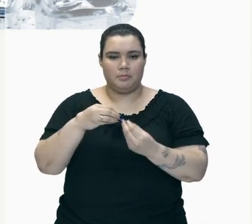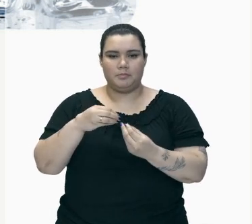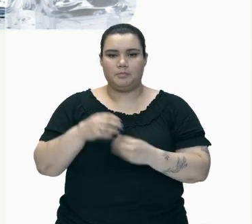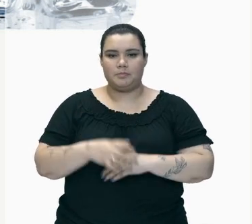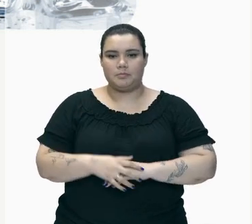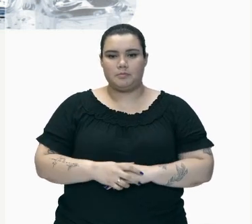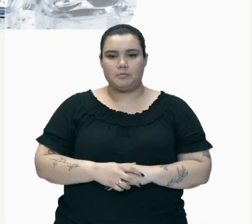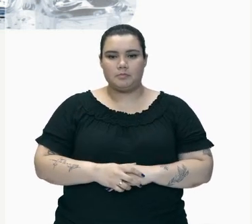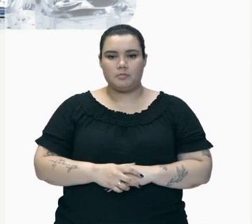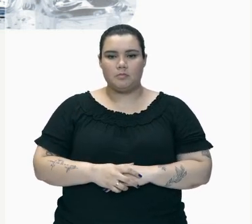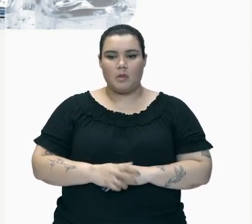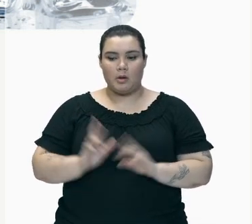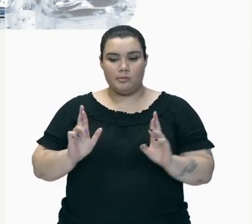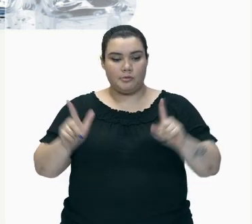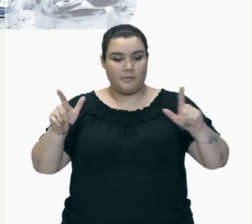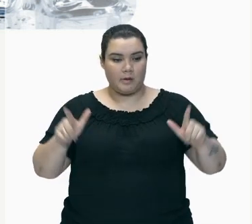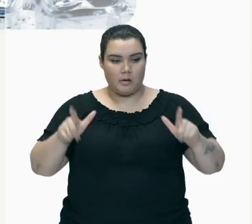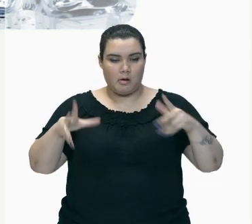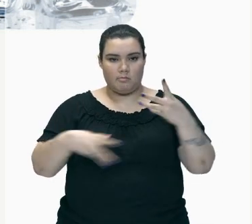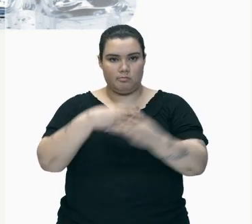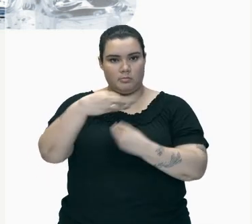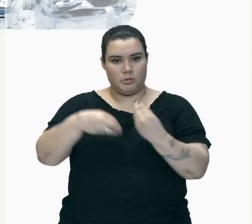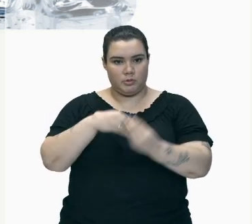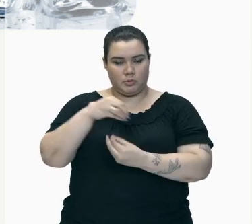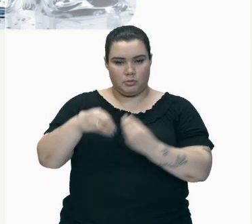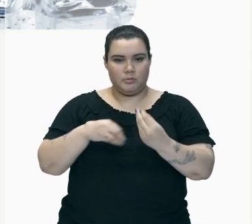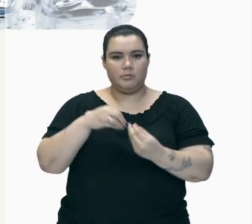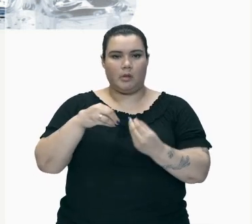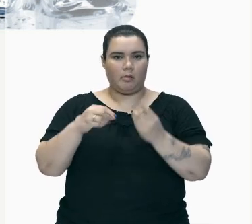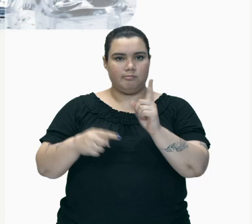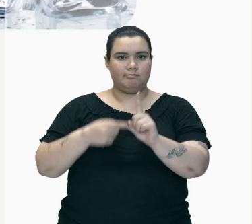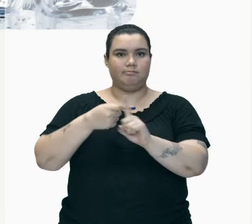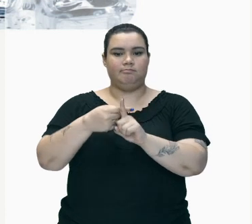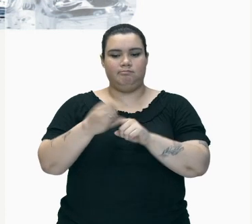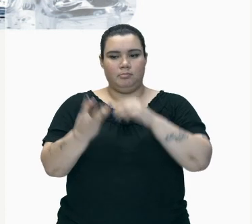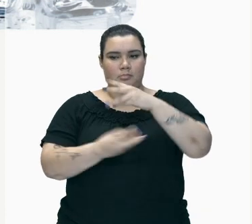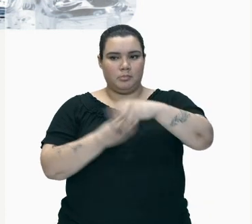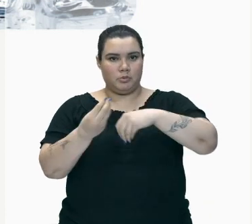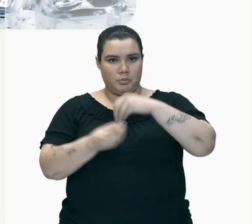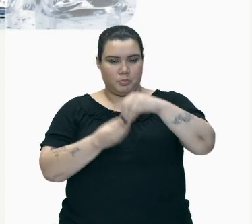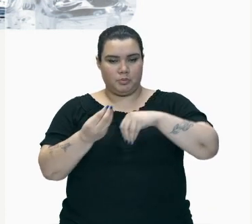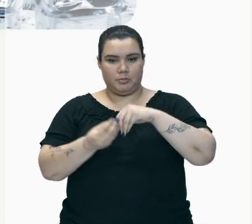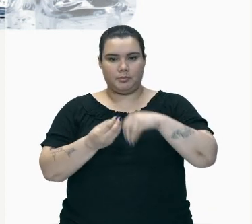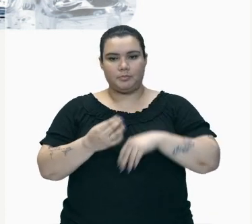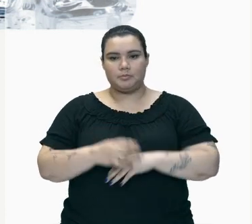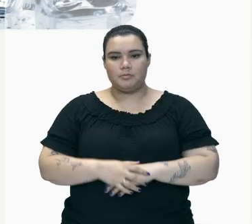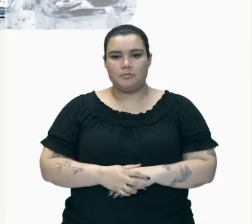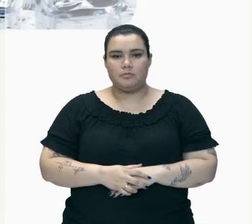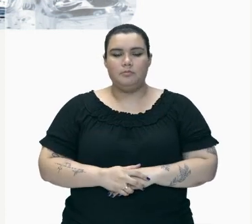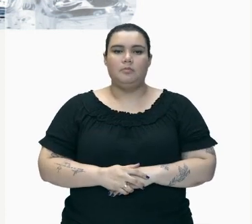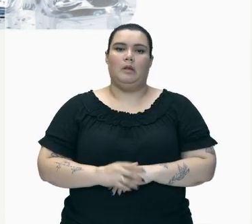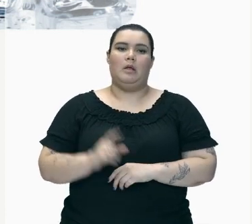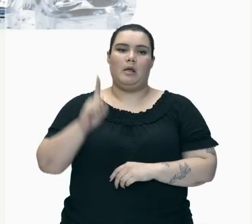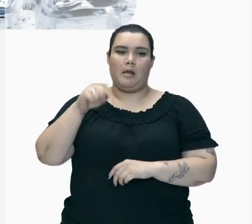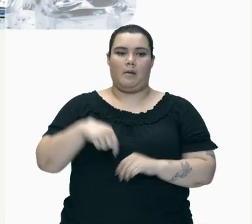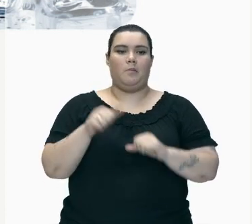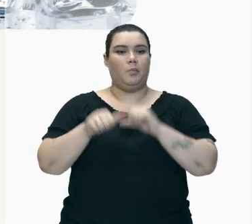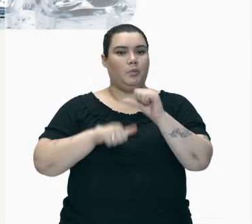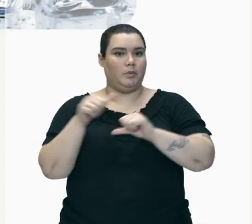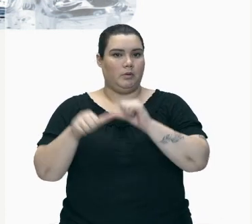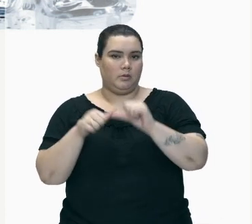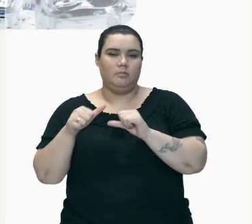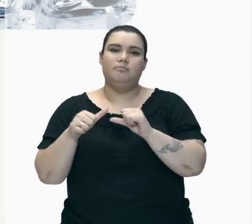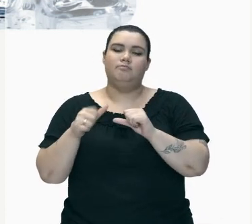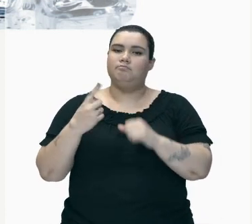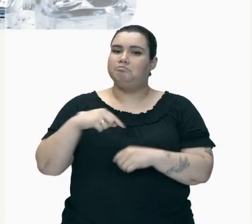metais Um diferente Do outro Vão Vão Estar somando Aqui E eles se misturam Então Essas são Transformações Que